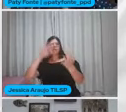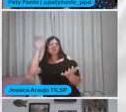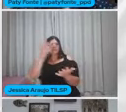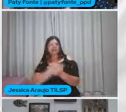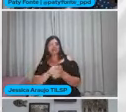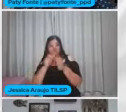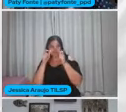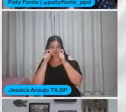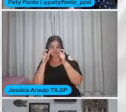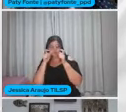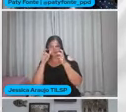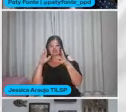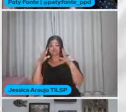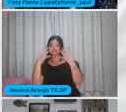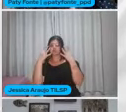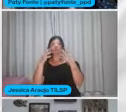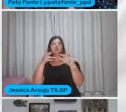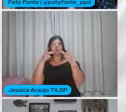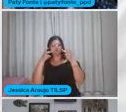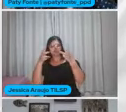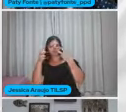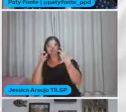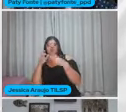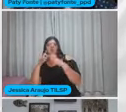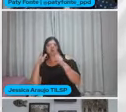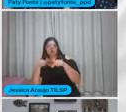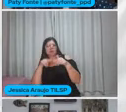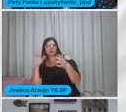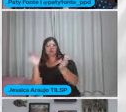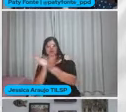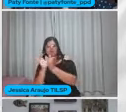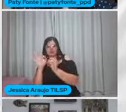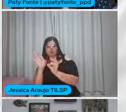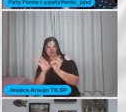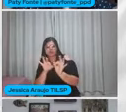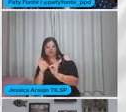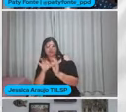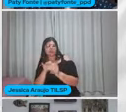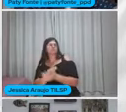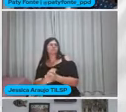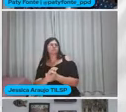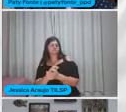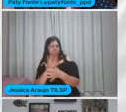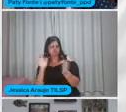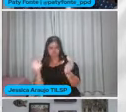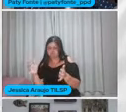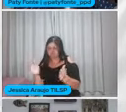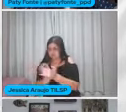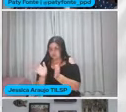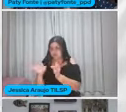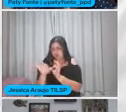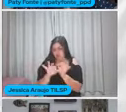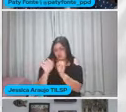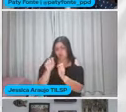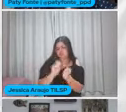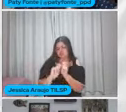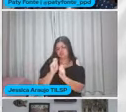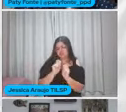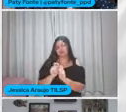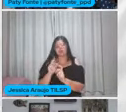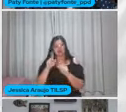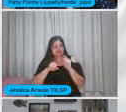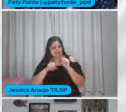Observação Trabalha em equipe Organização Organização Você botar a garotada Para se organizar Para fazer a gestão Ali do material